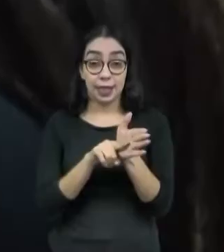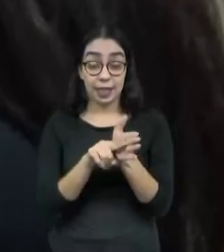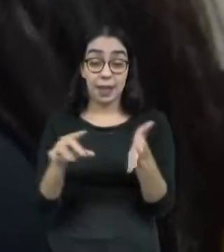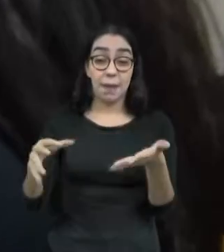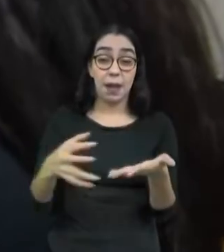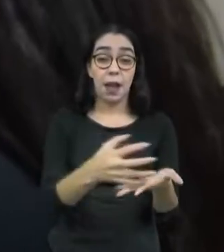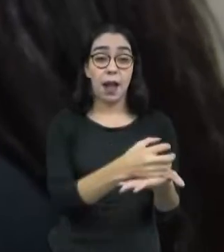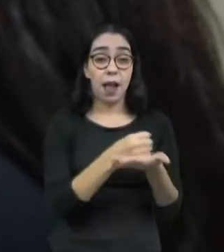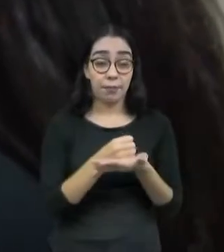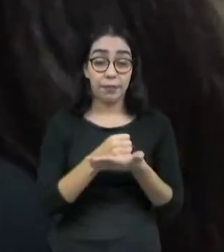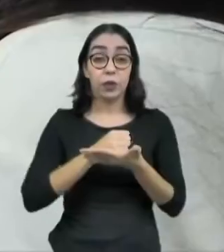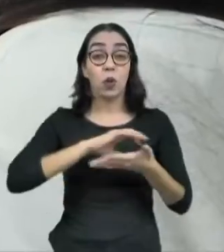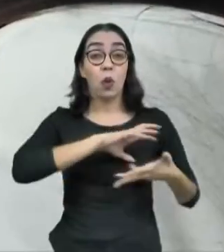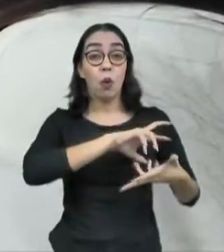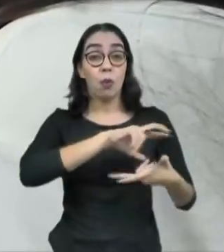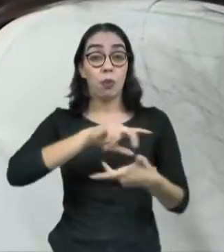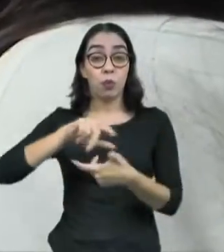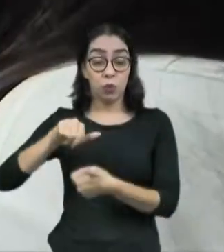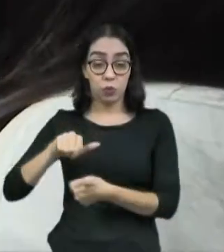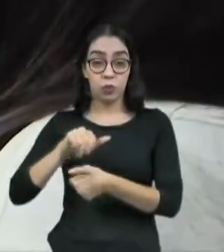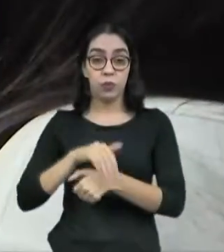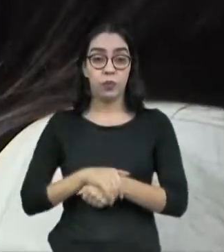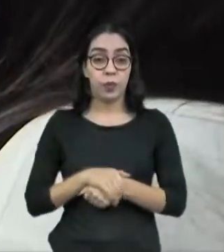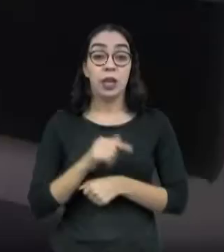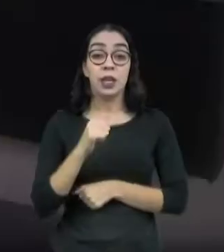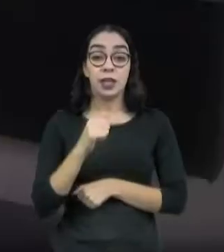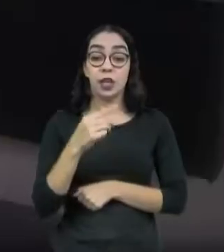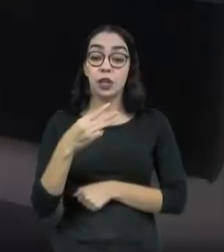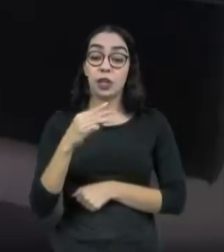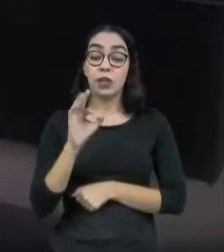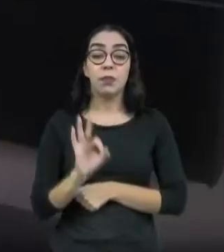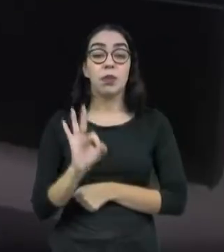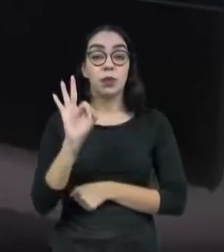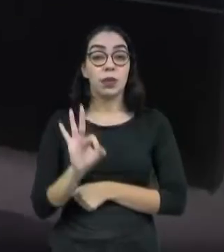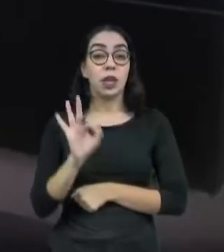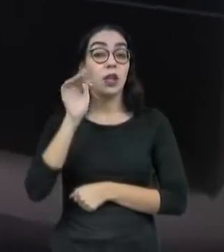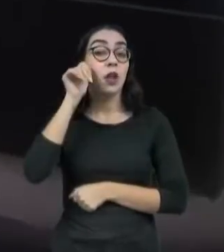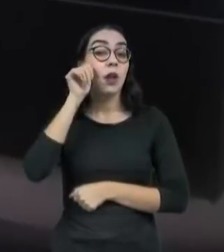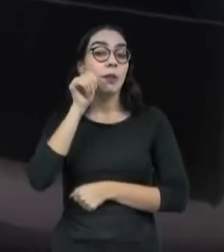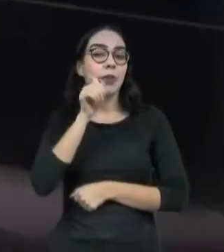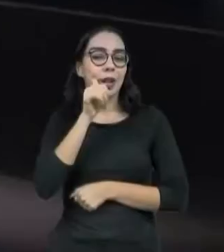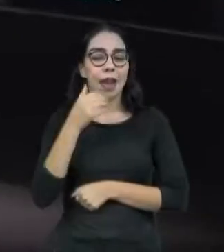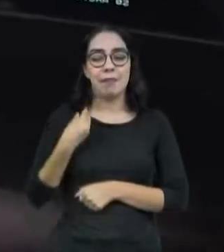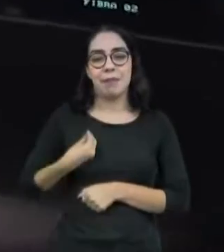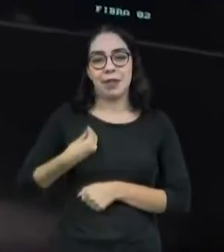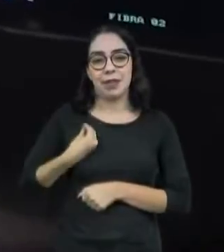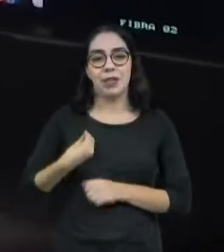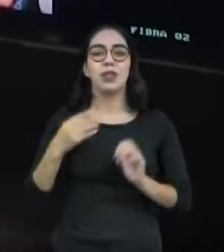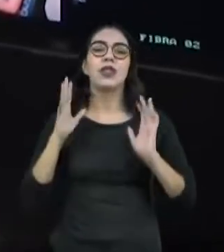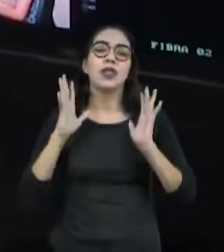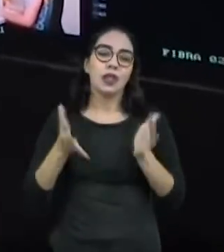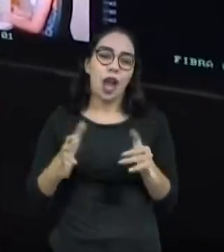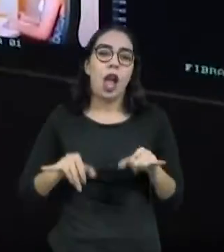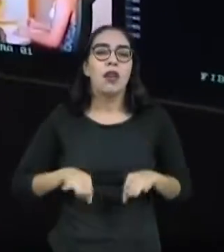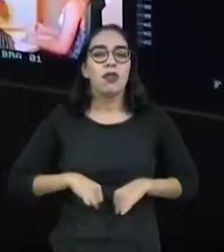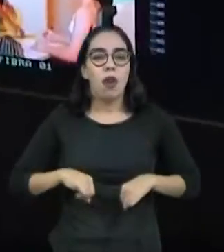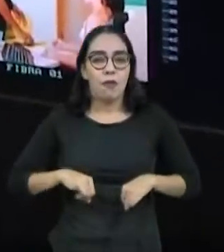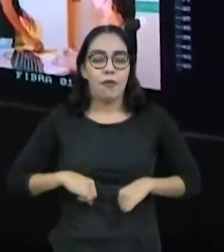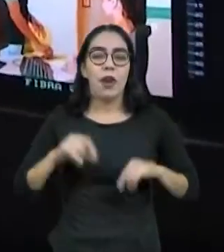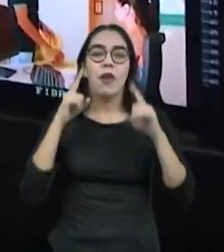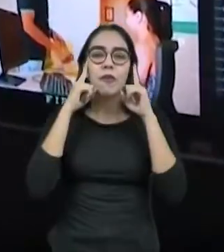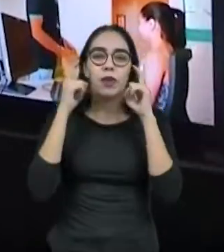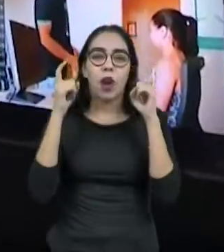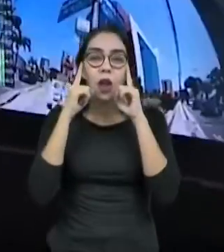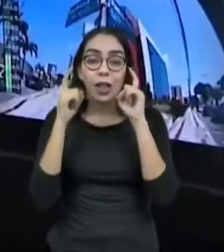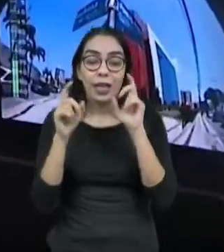Jornalistas, 73% das mulheres que atuam na área já sofreram algum tipo de violência online